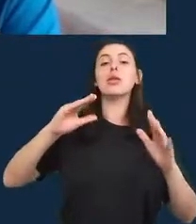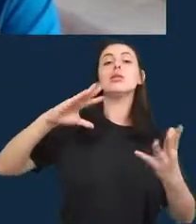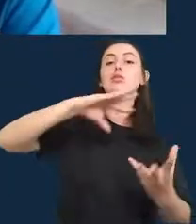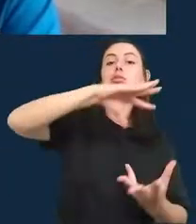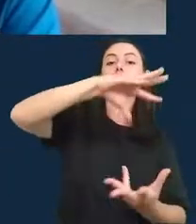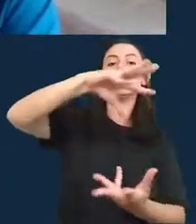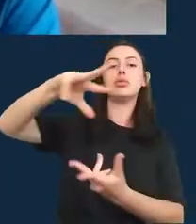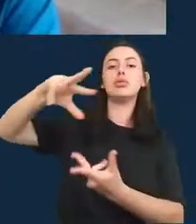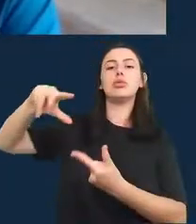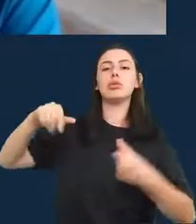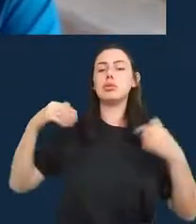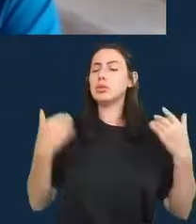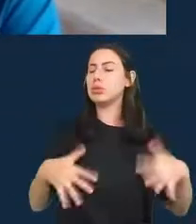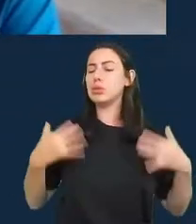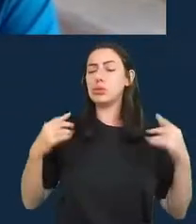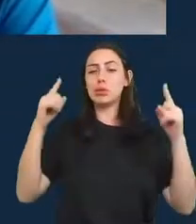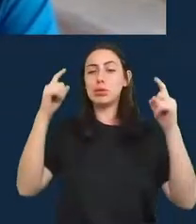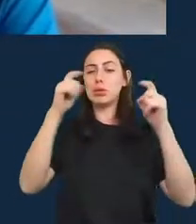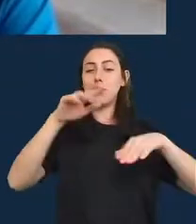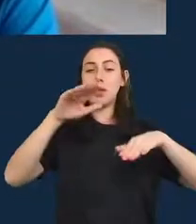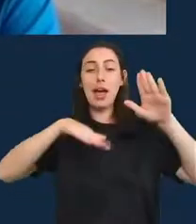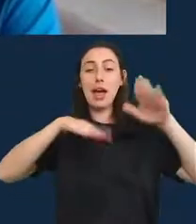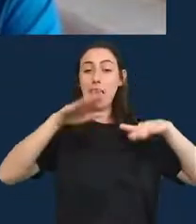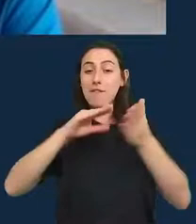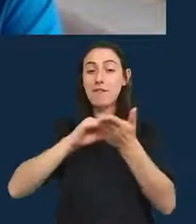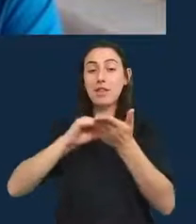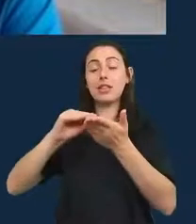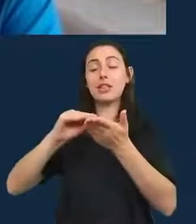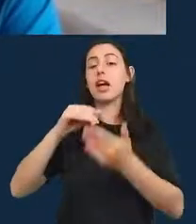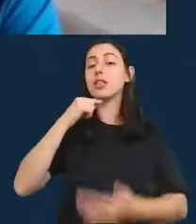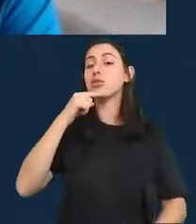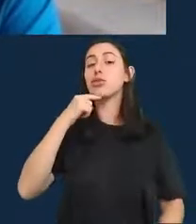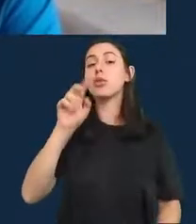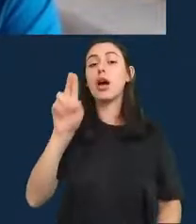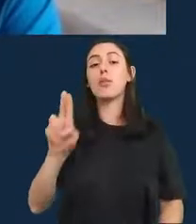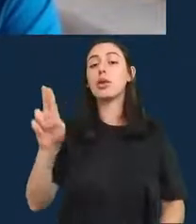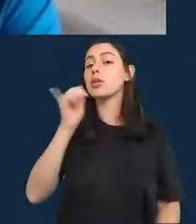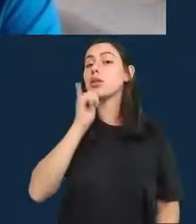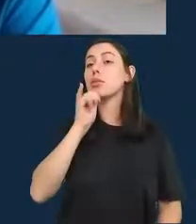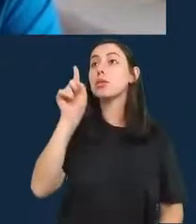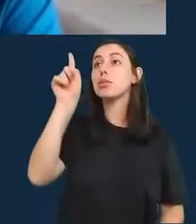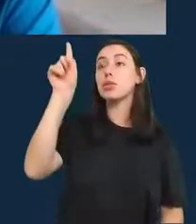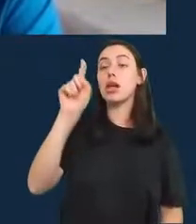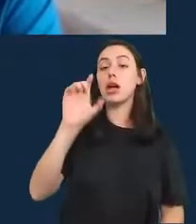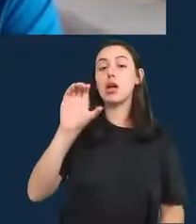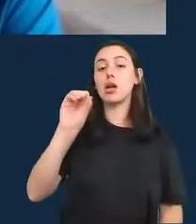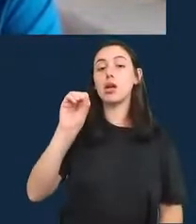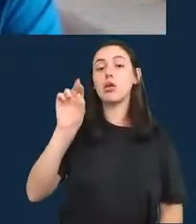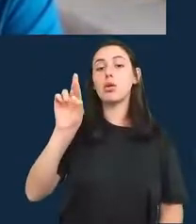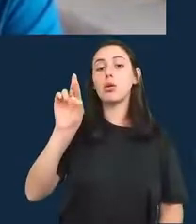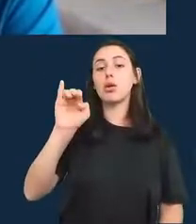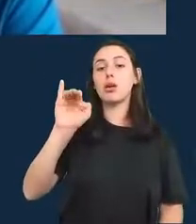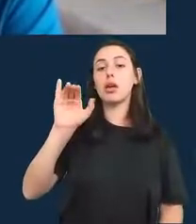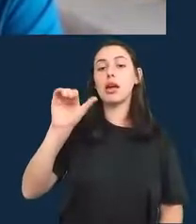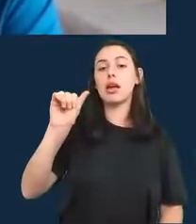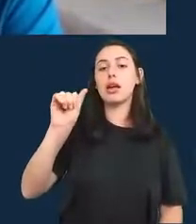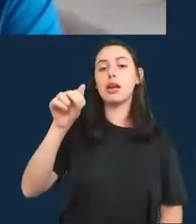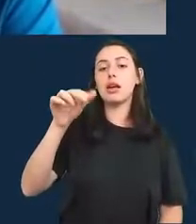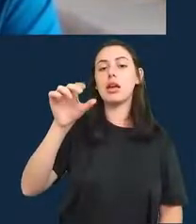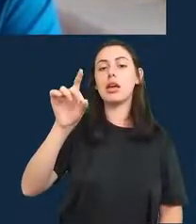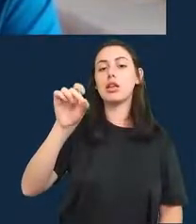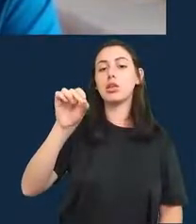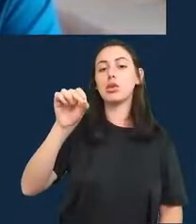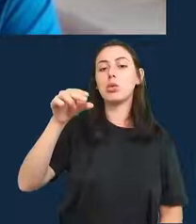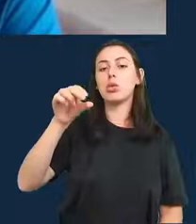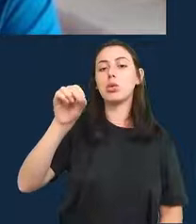estão disponíveis para países como a Coreia do Norte, por exemplo, e emitir uma previsão para um país assim é